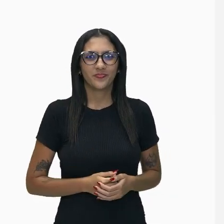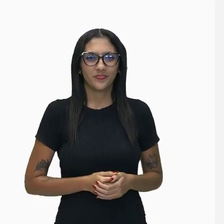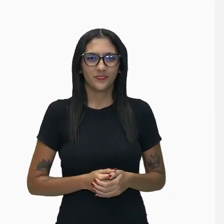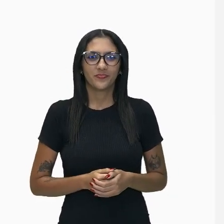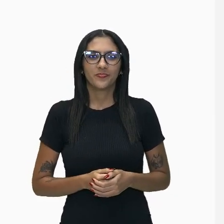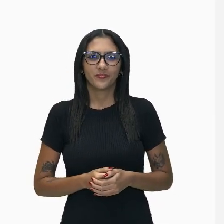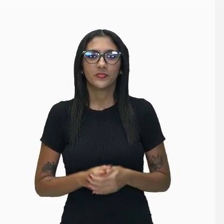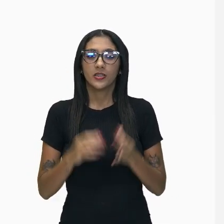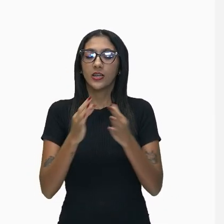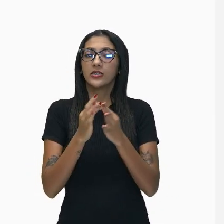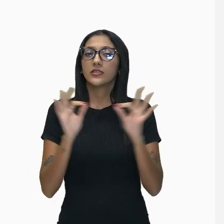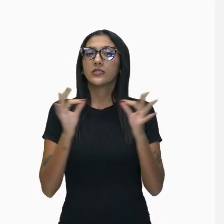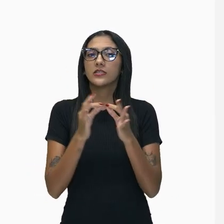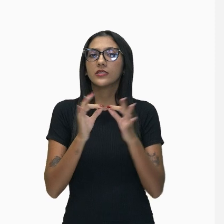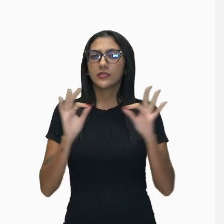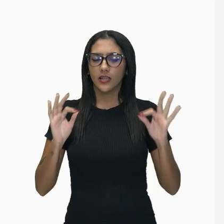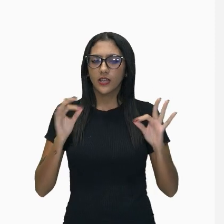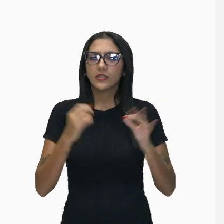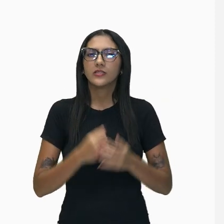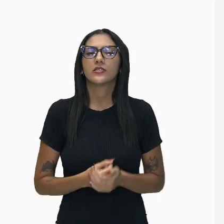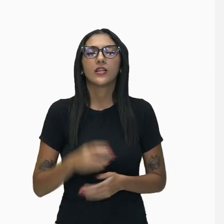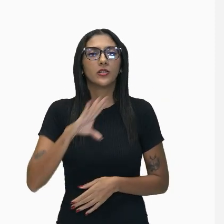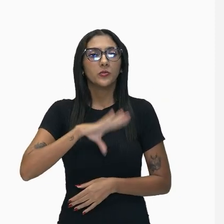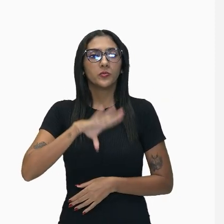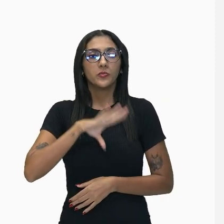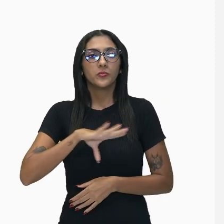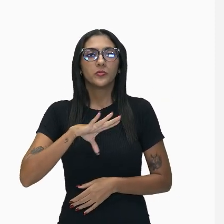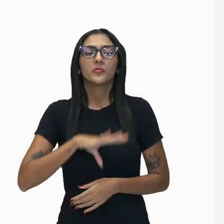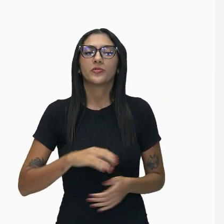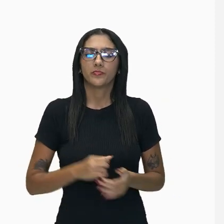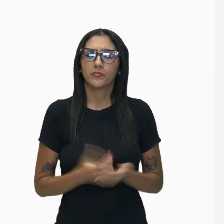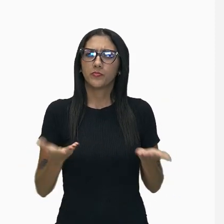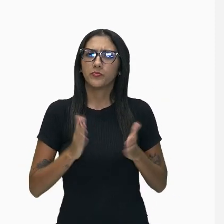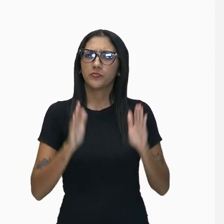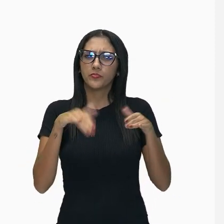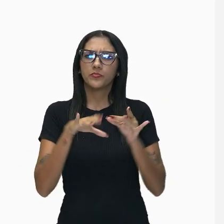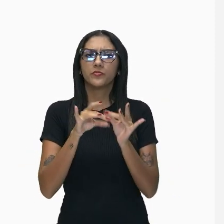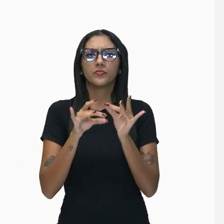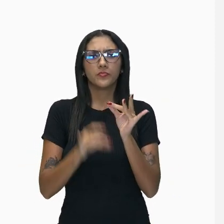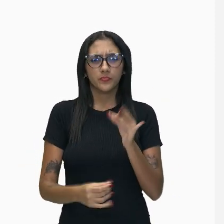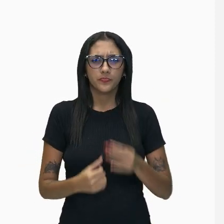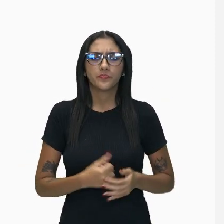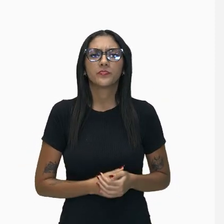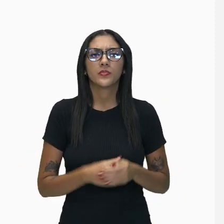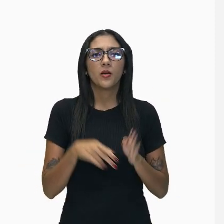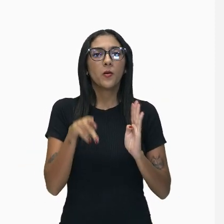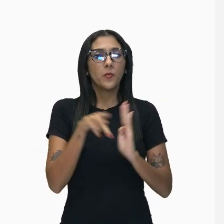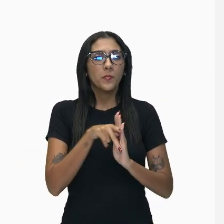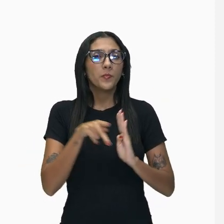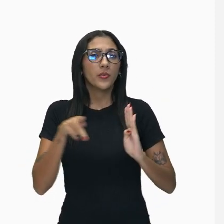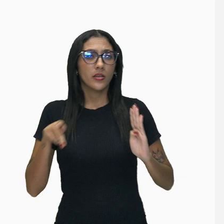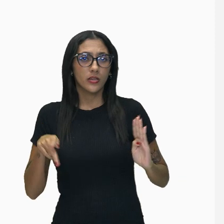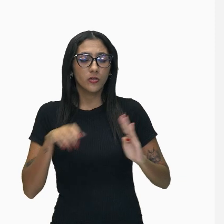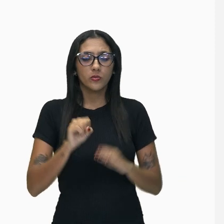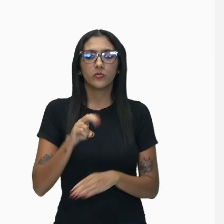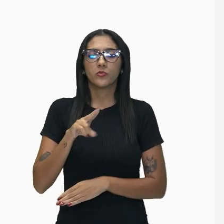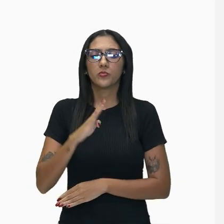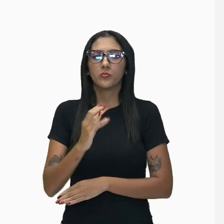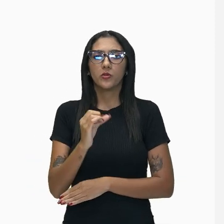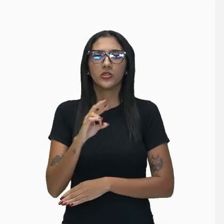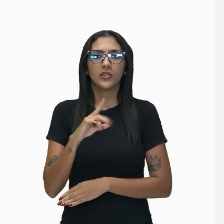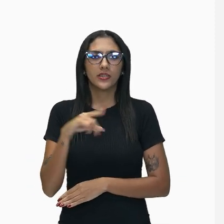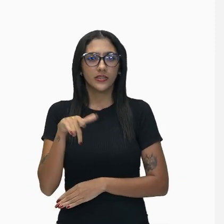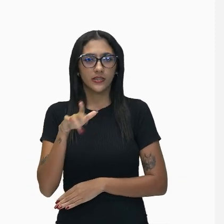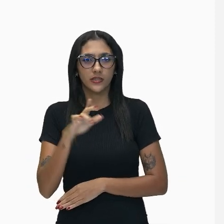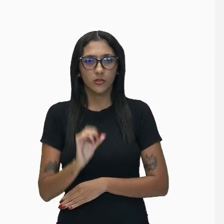sintaxe, sintaxe da língua portuguesa. Especificamente, hoje nós vamos estudar o período composto por subordinação, as